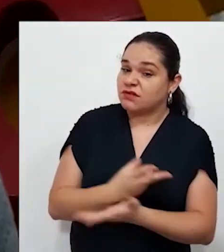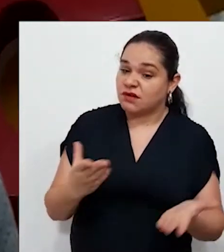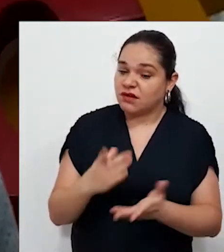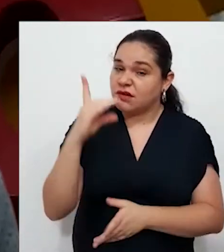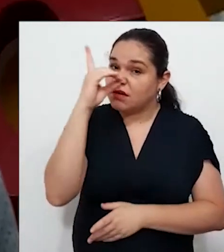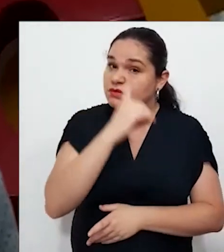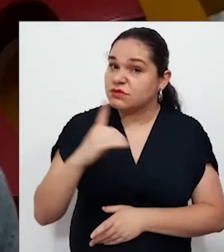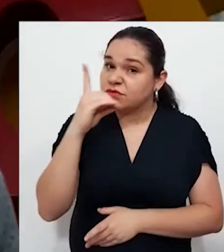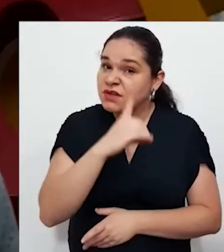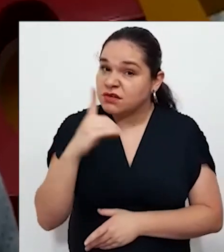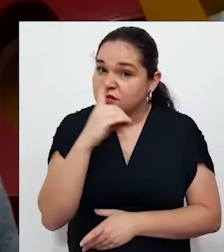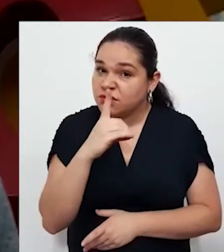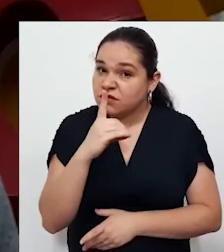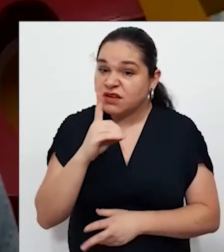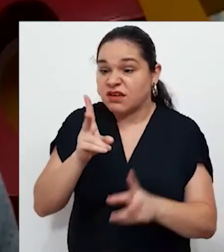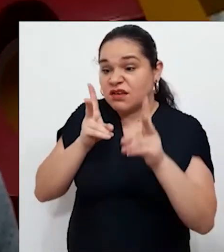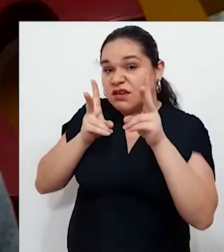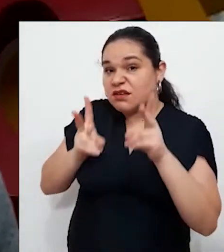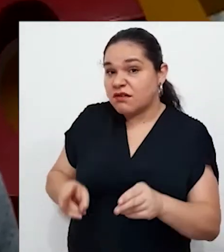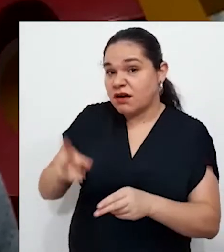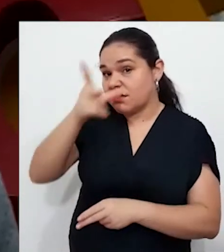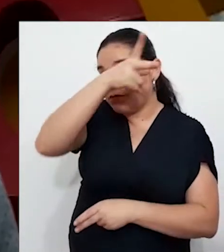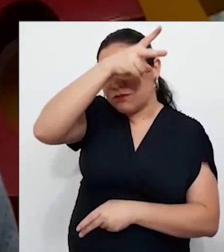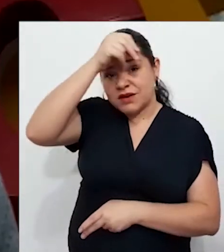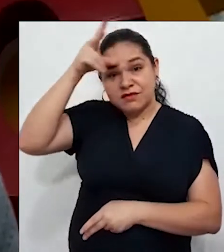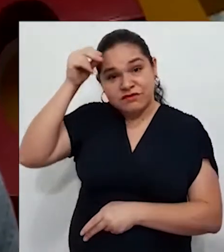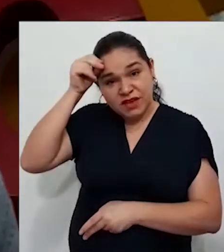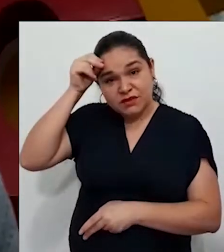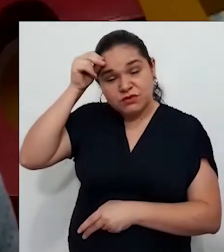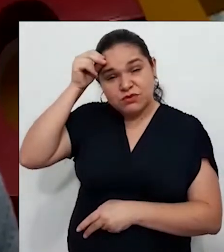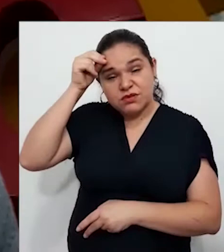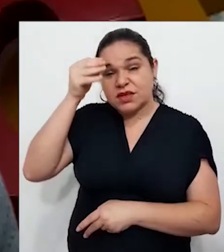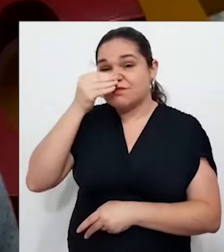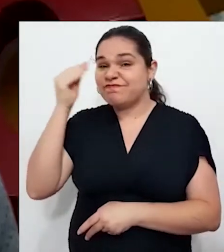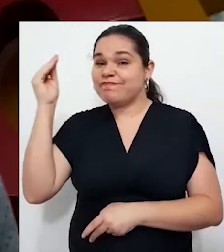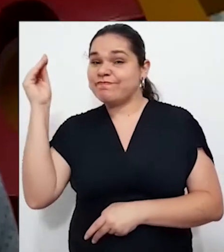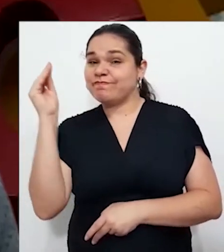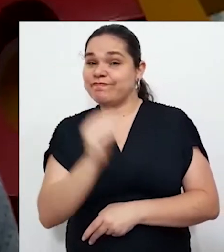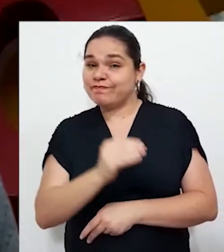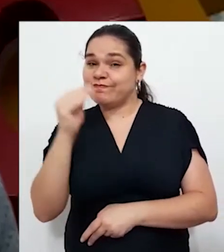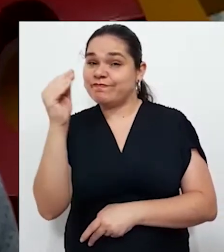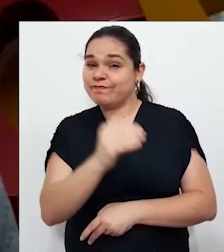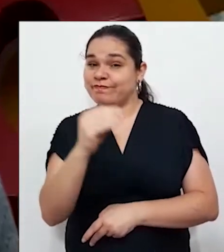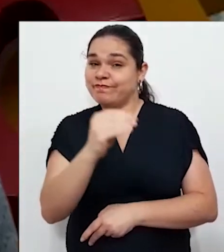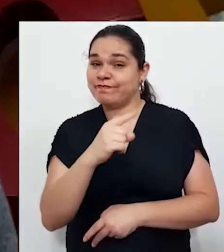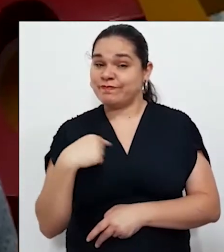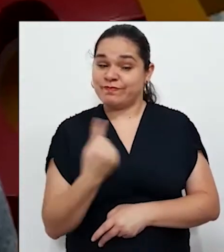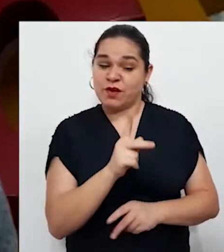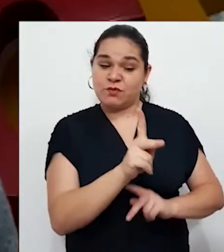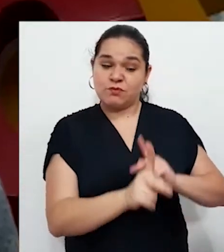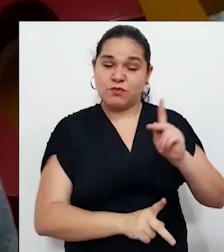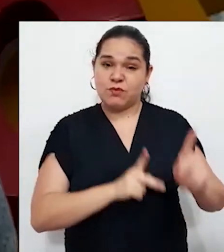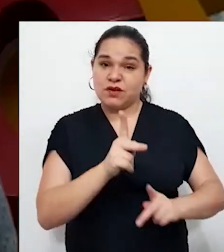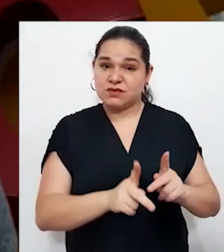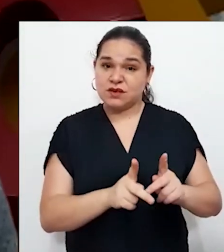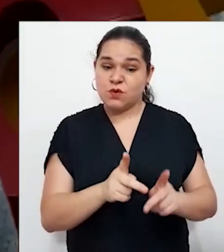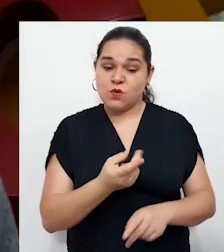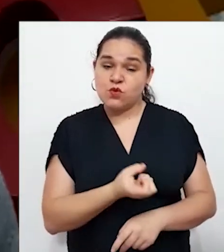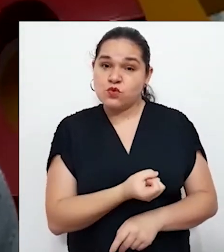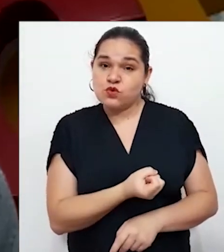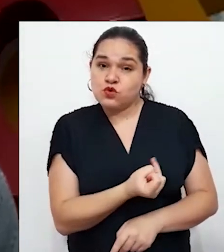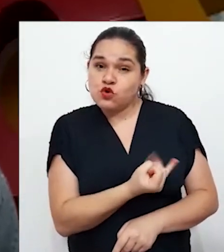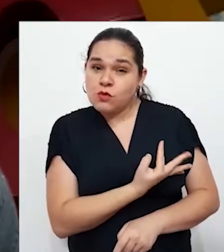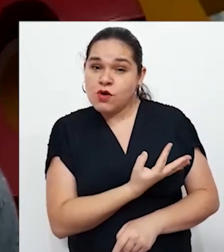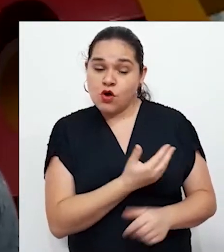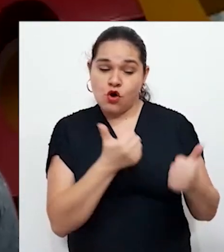elegendo os mesmos prefeitos que, com descaso, têm mantido a mesma frota de transporte,